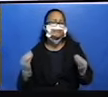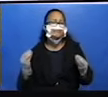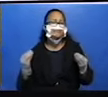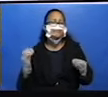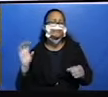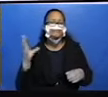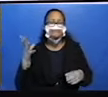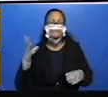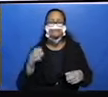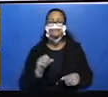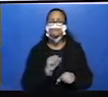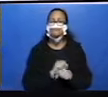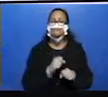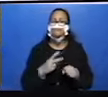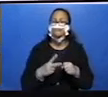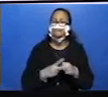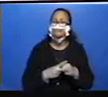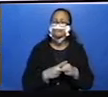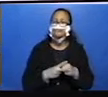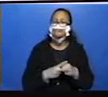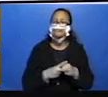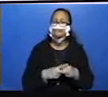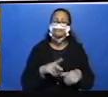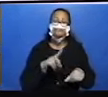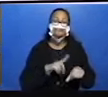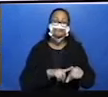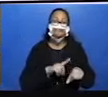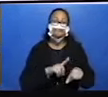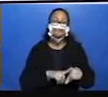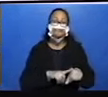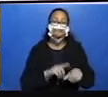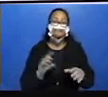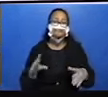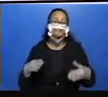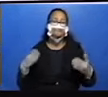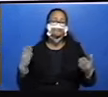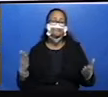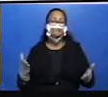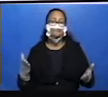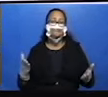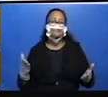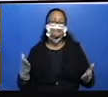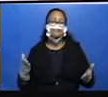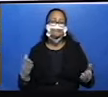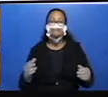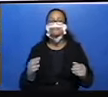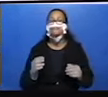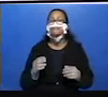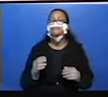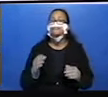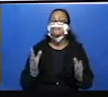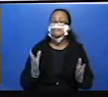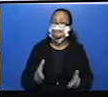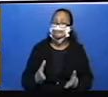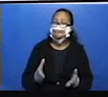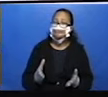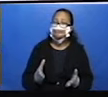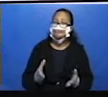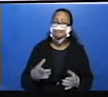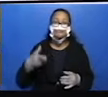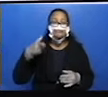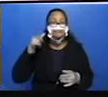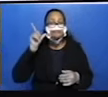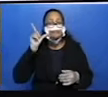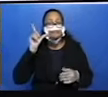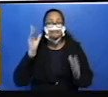alguns advérbios. Alguns advérbios de tempo. Quer dizer, quando isso aconteceu? Aconteceu agora? Ontem?